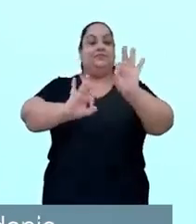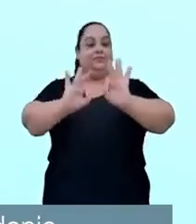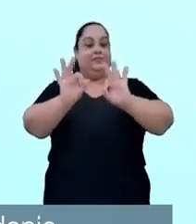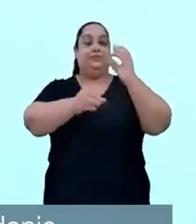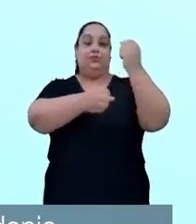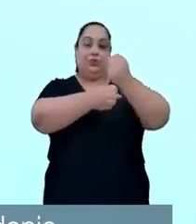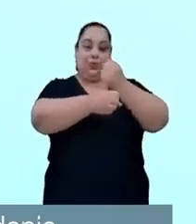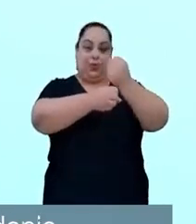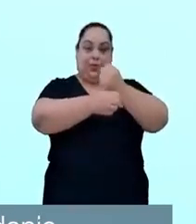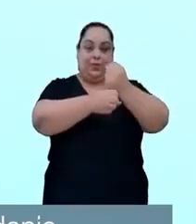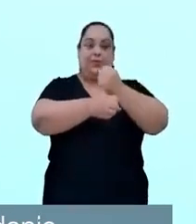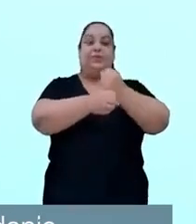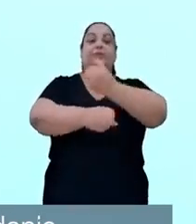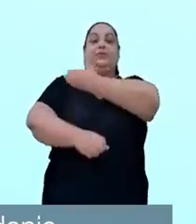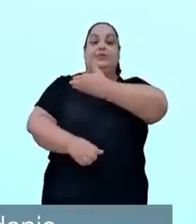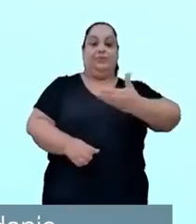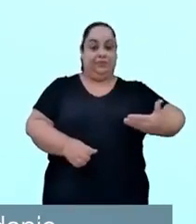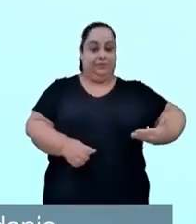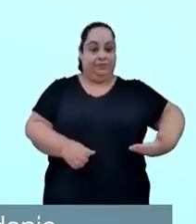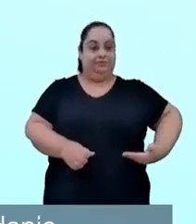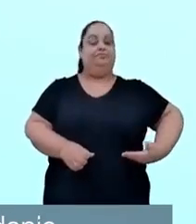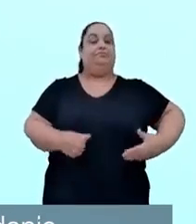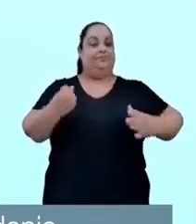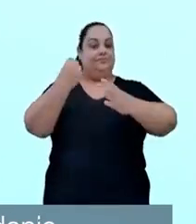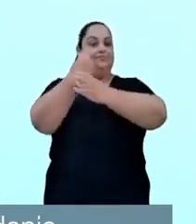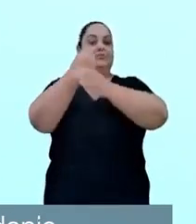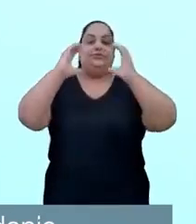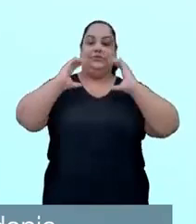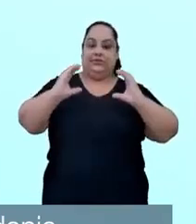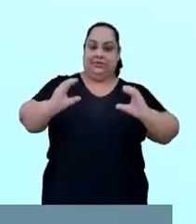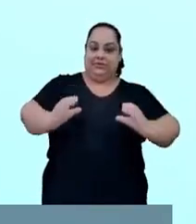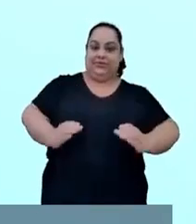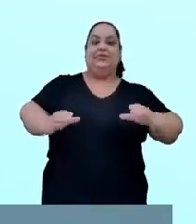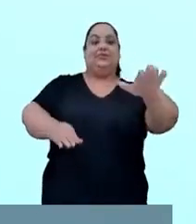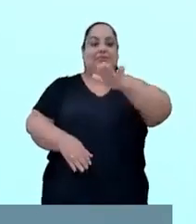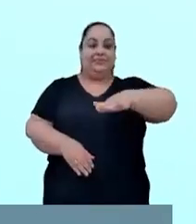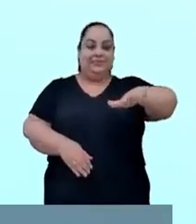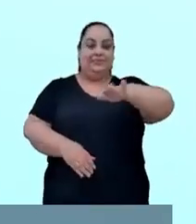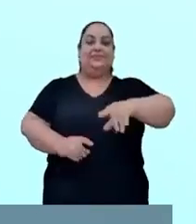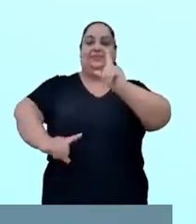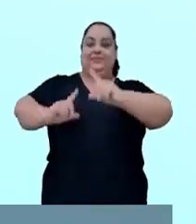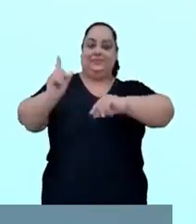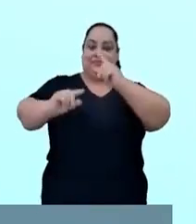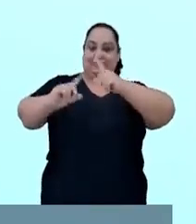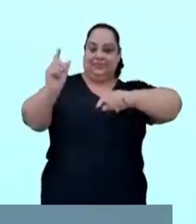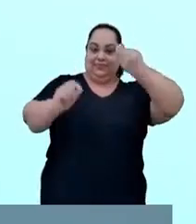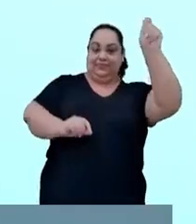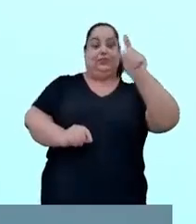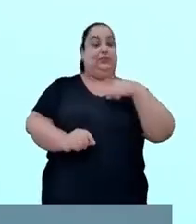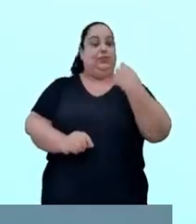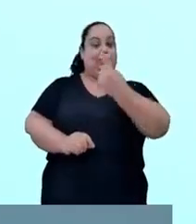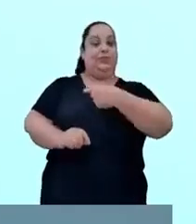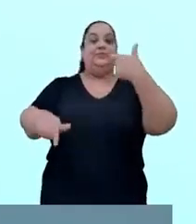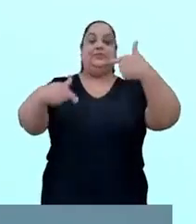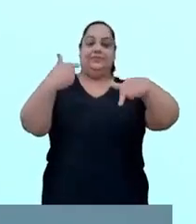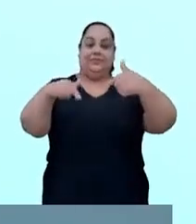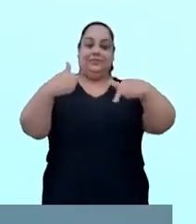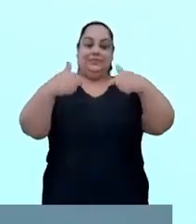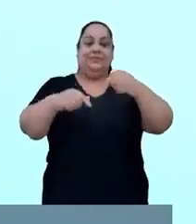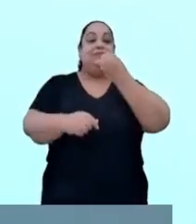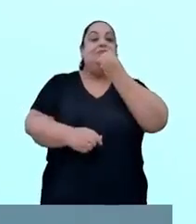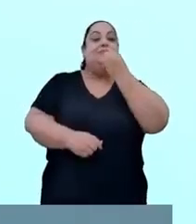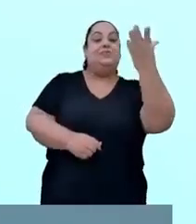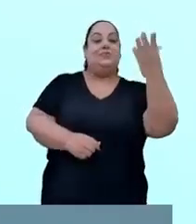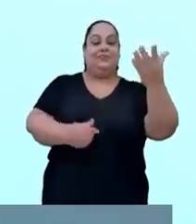construção de obras públicas que garantem cidadania para a sociedade acriana. Nosso trabalho,